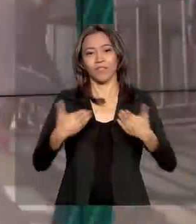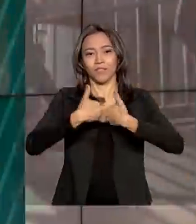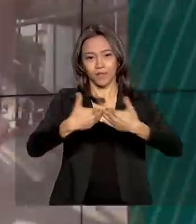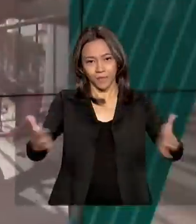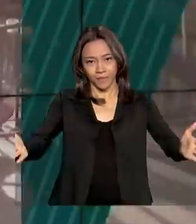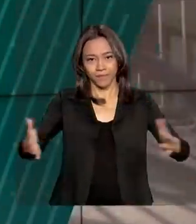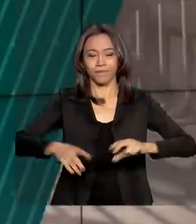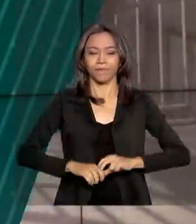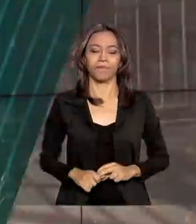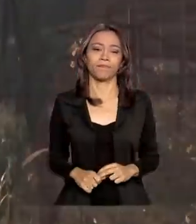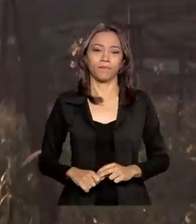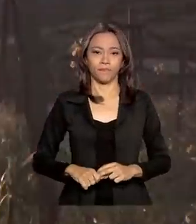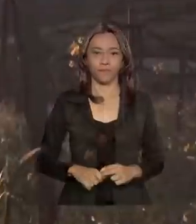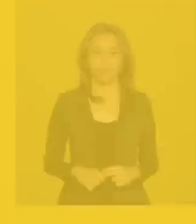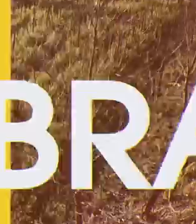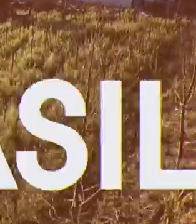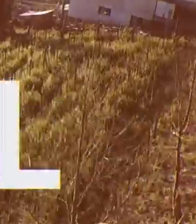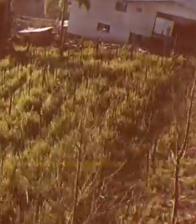já está no ar.